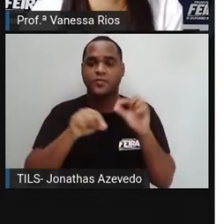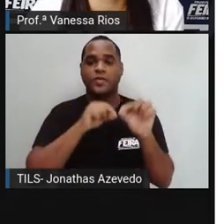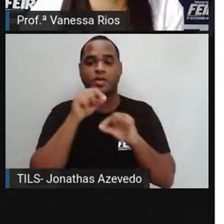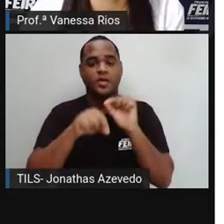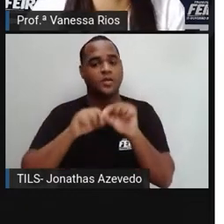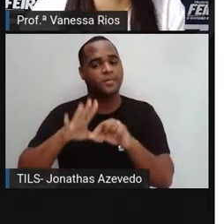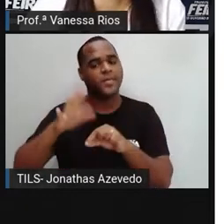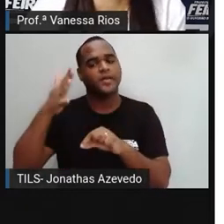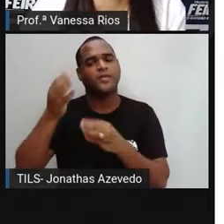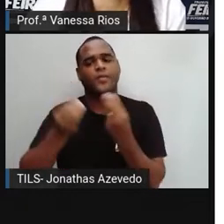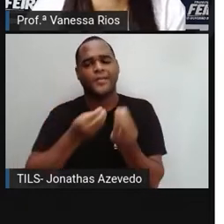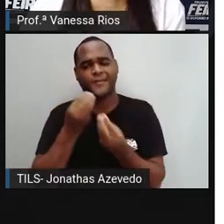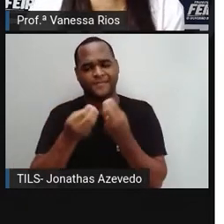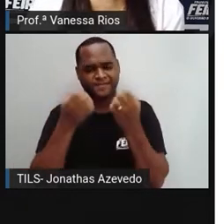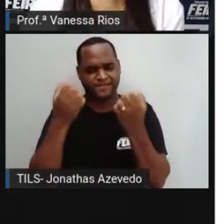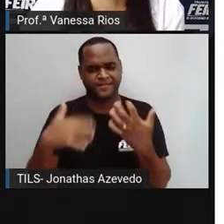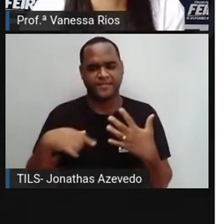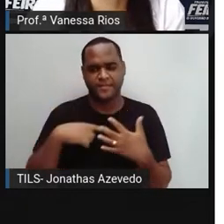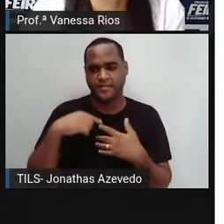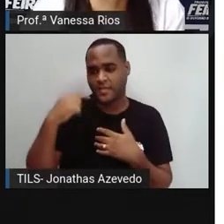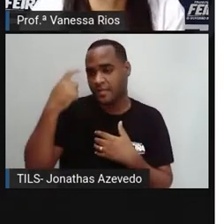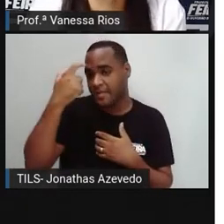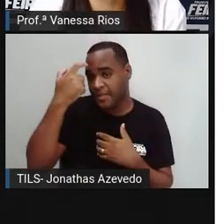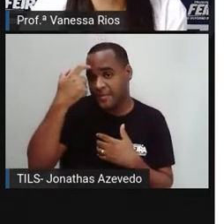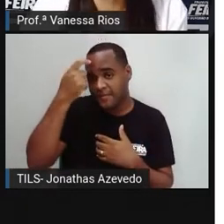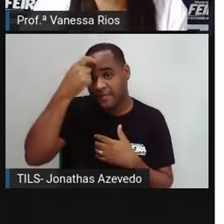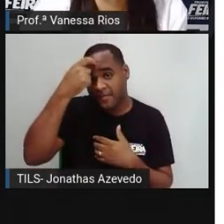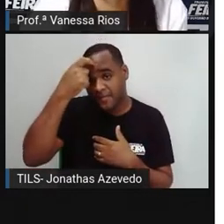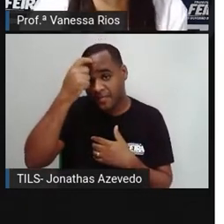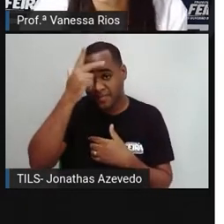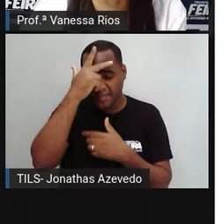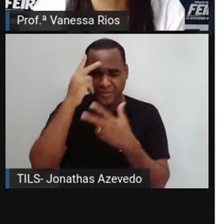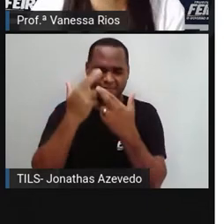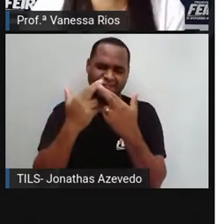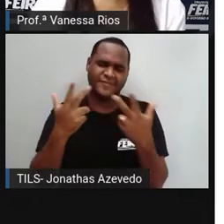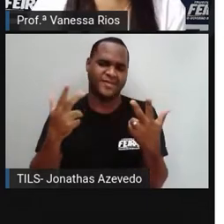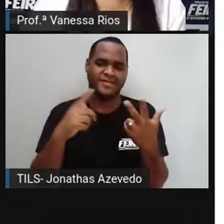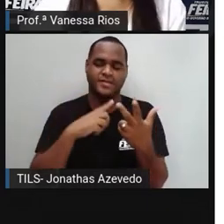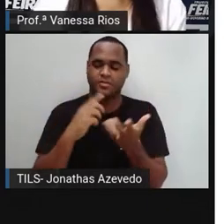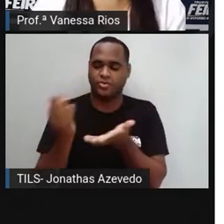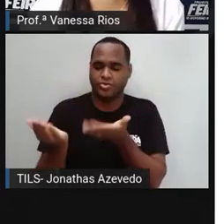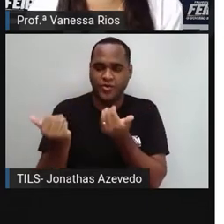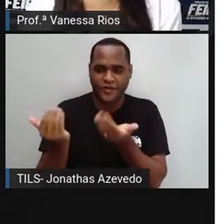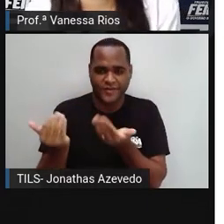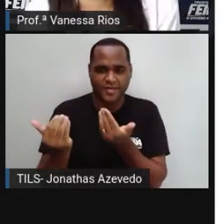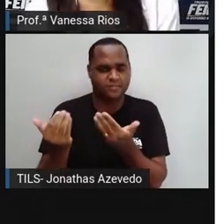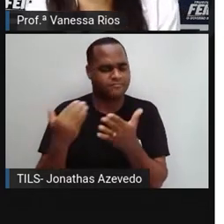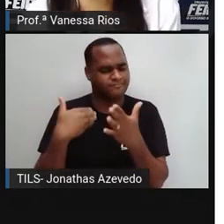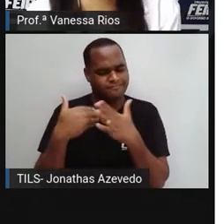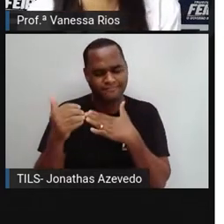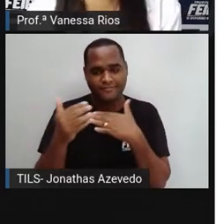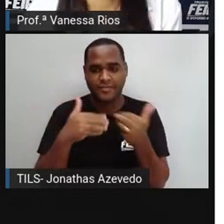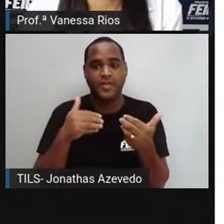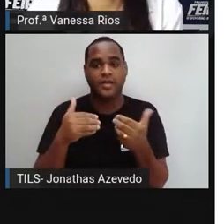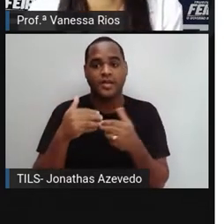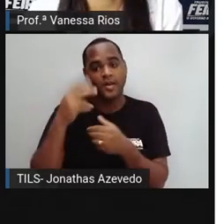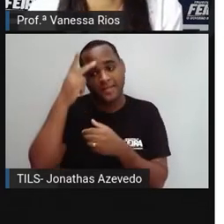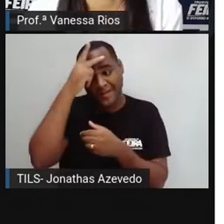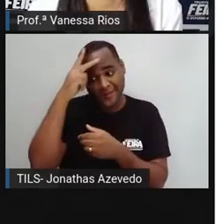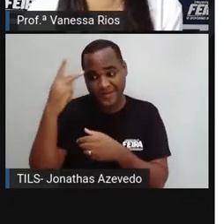vindo aí, né? De cabeças, pensantes aí, muito jovens. Então, independente da idade, o